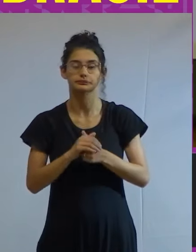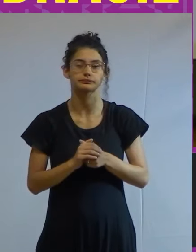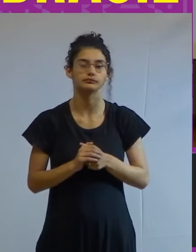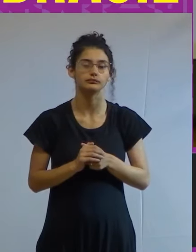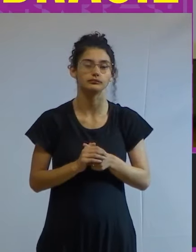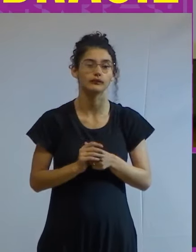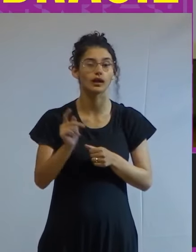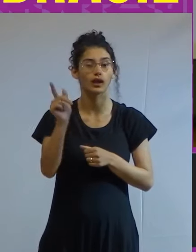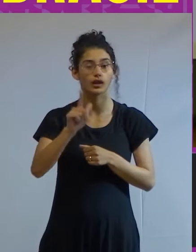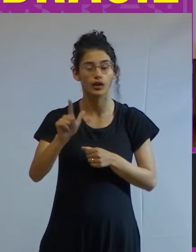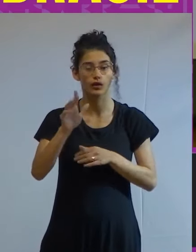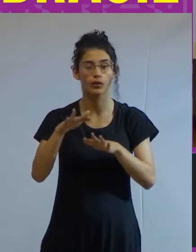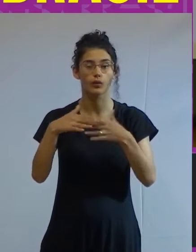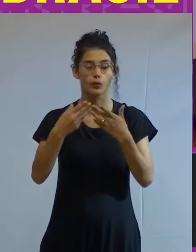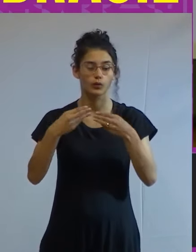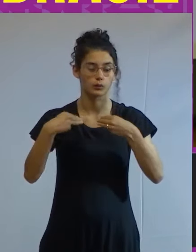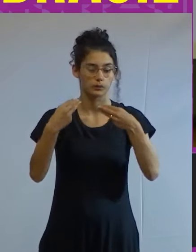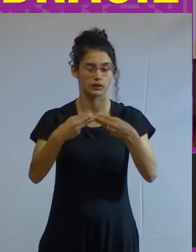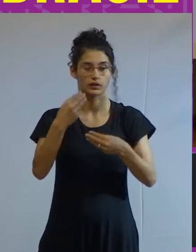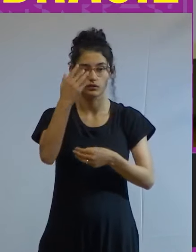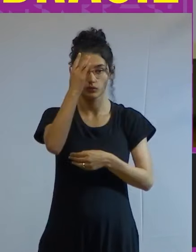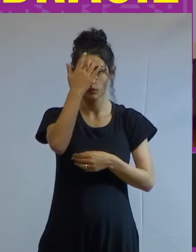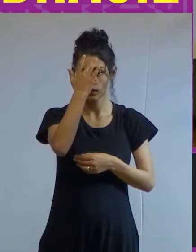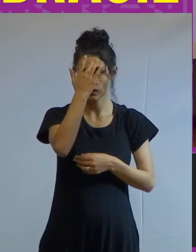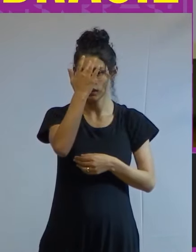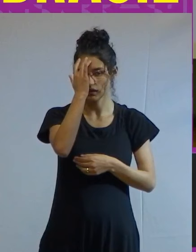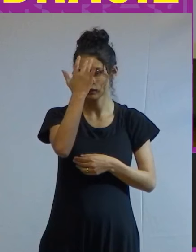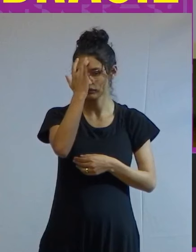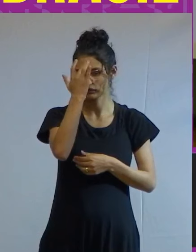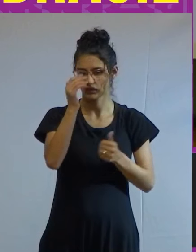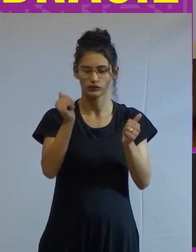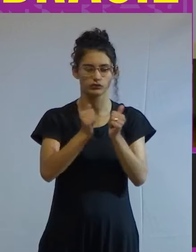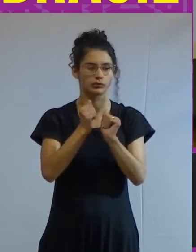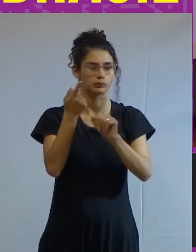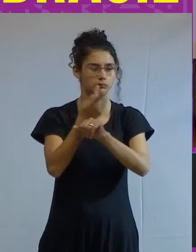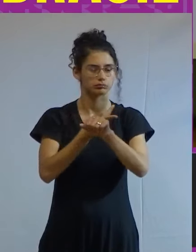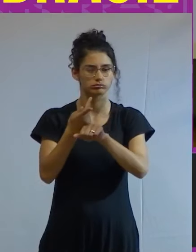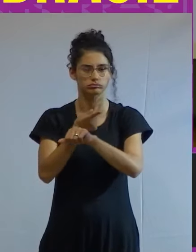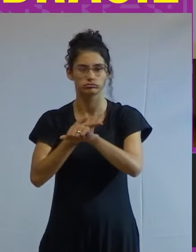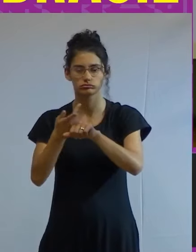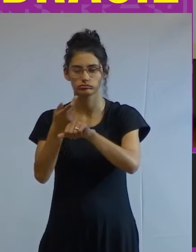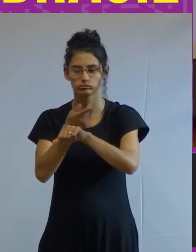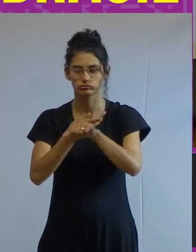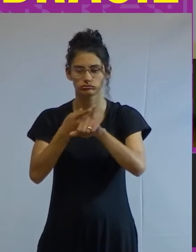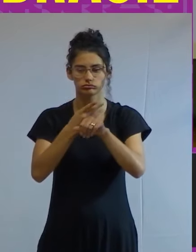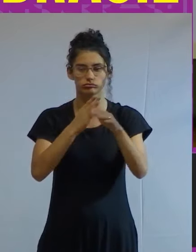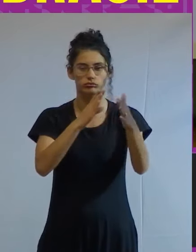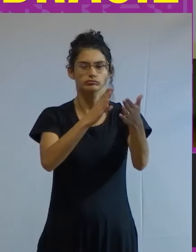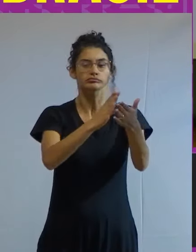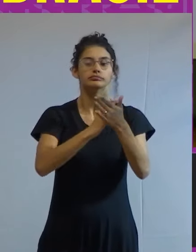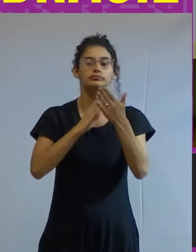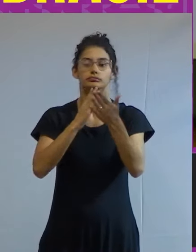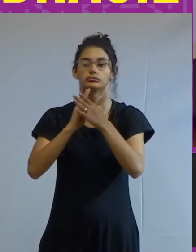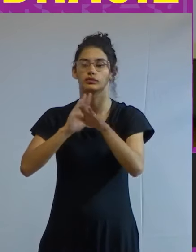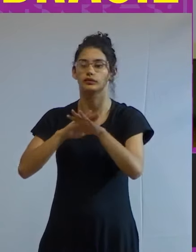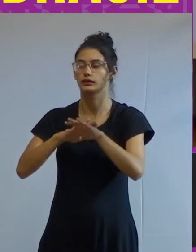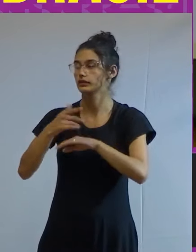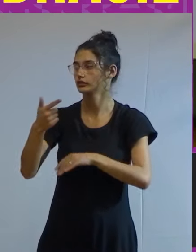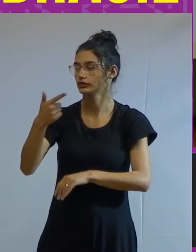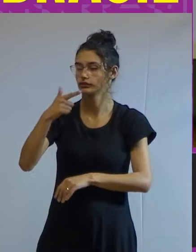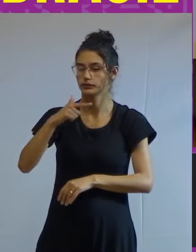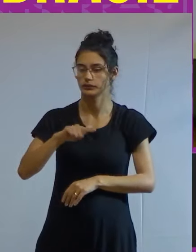que quando o ministro Haddad está buscando recursos para redistribuir